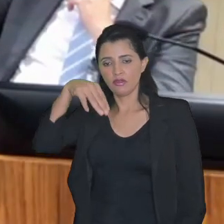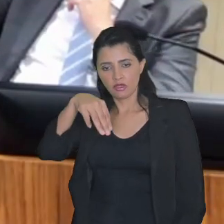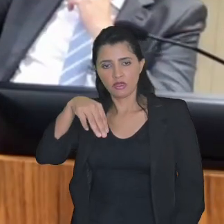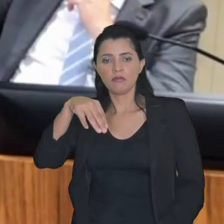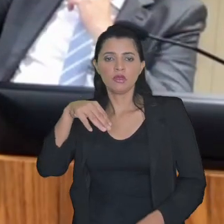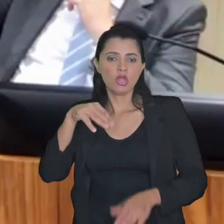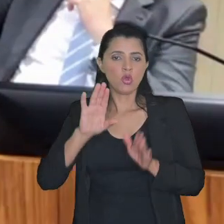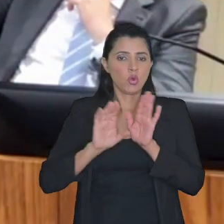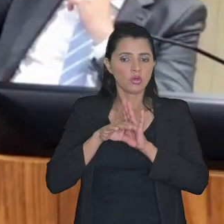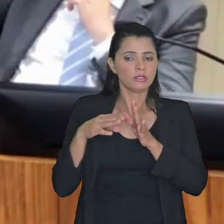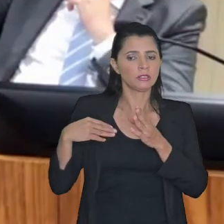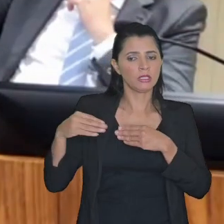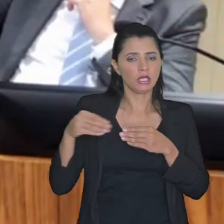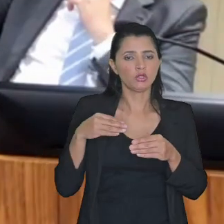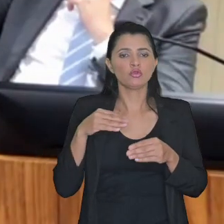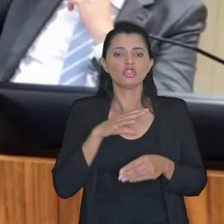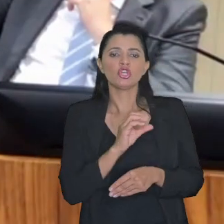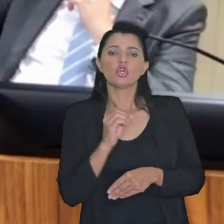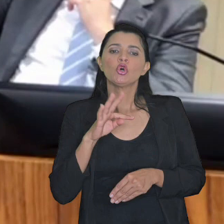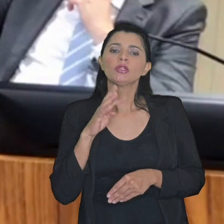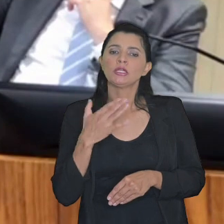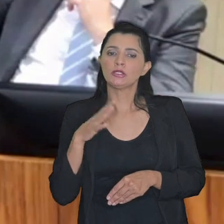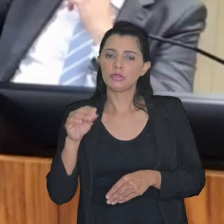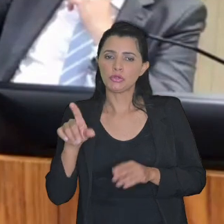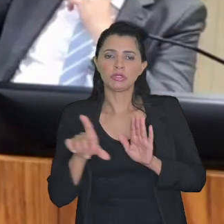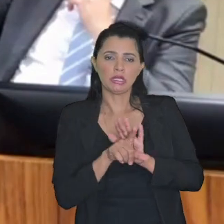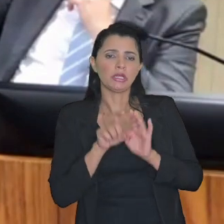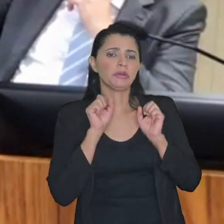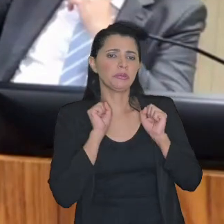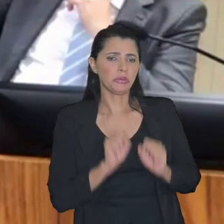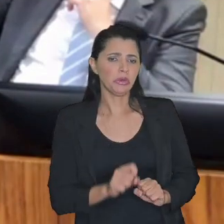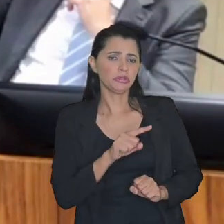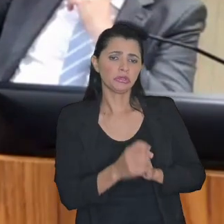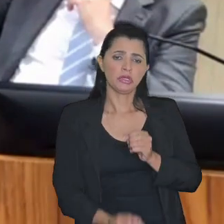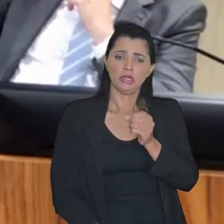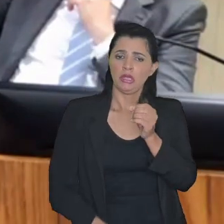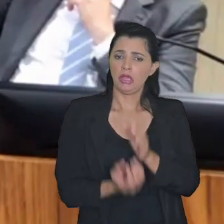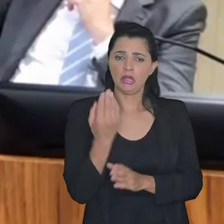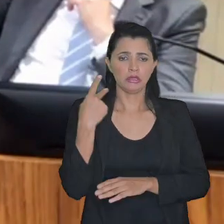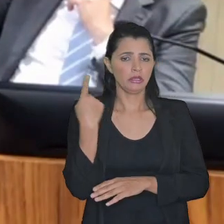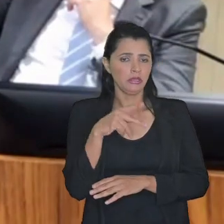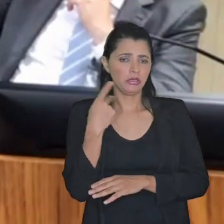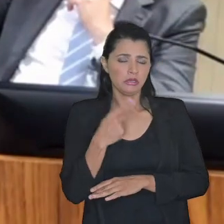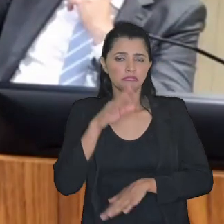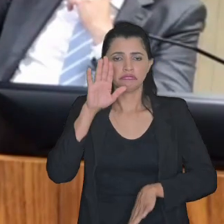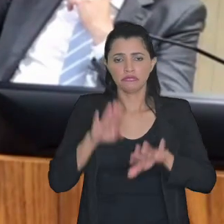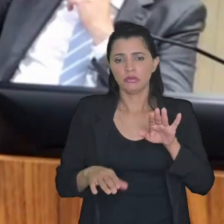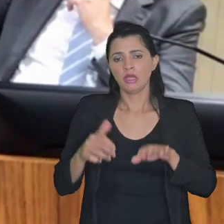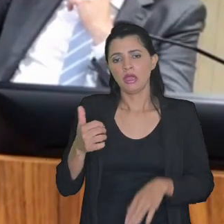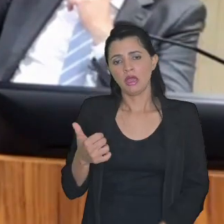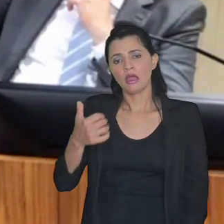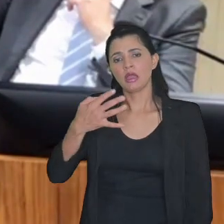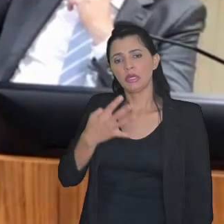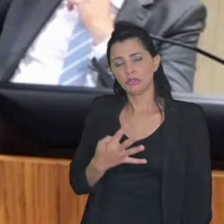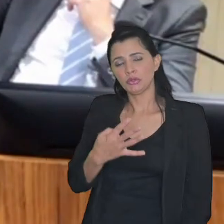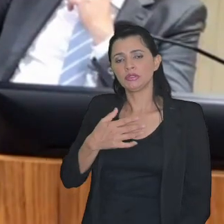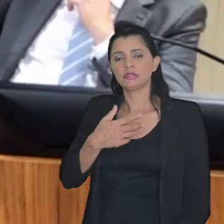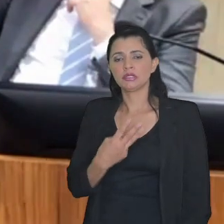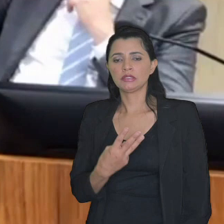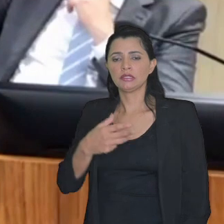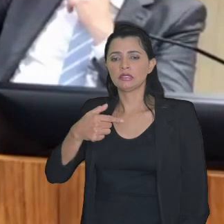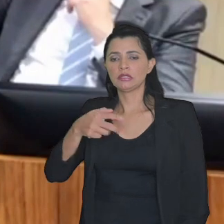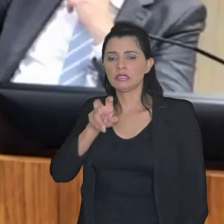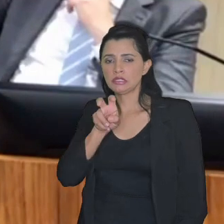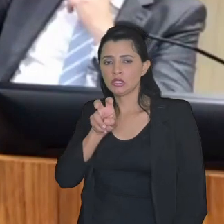artificial de contencioso a lei pode fazer isso ela cria suas ficções talvez a 14375 tenha